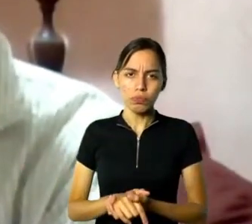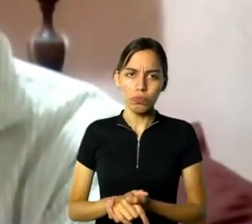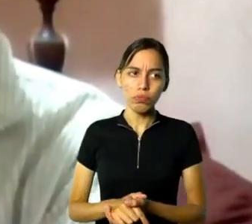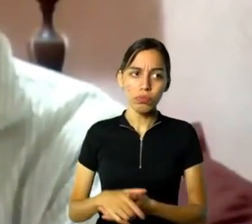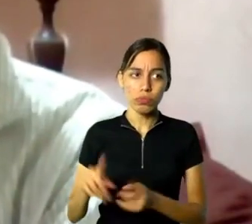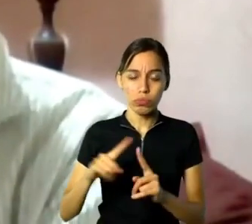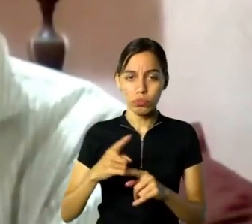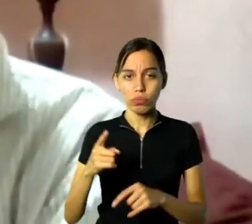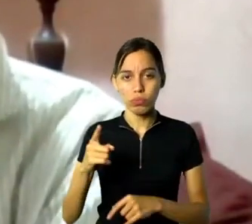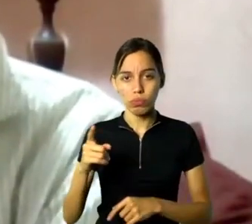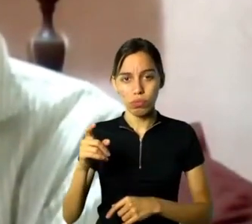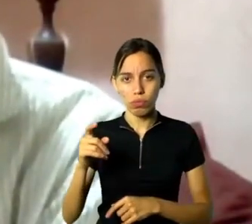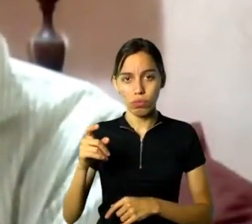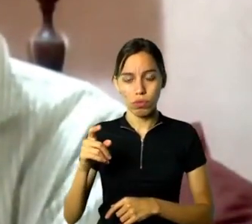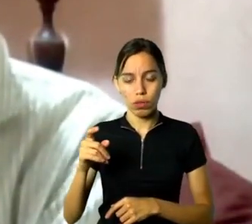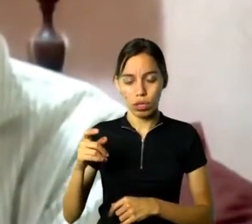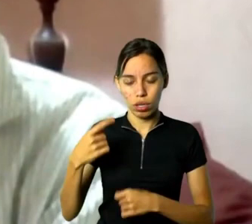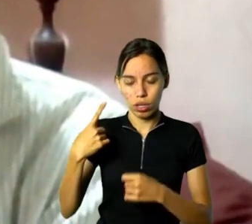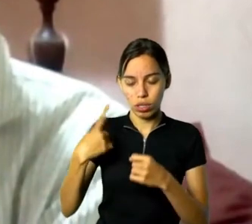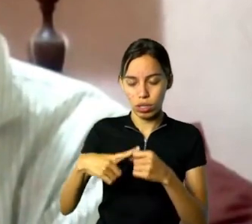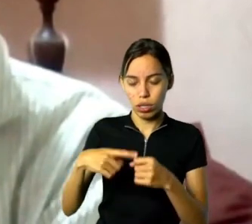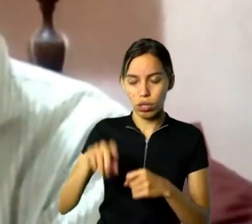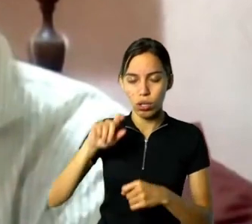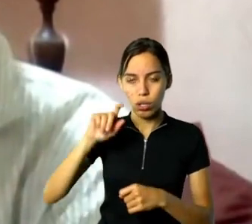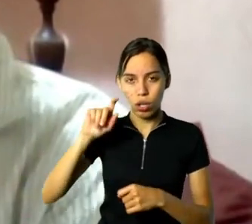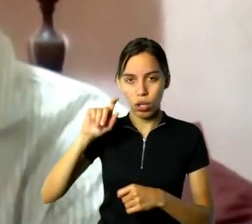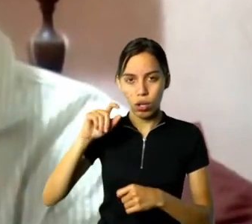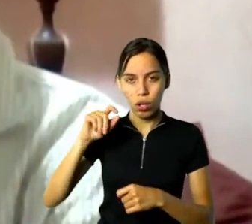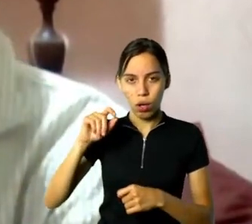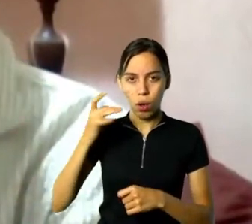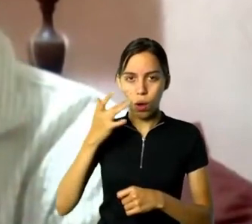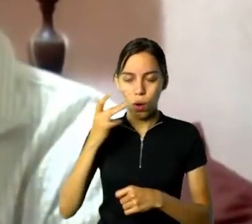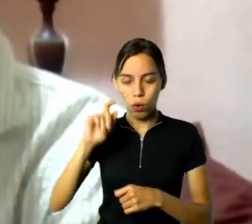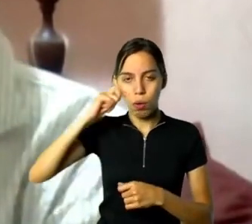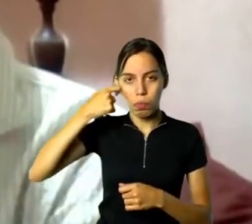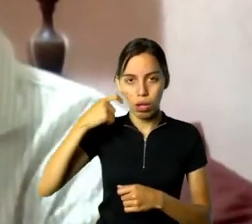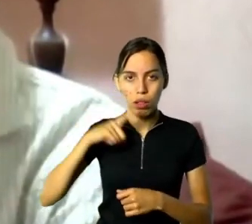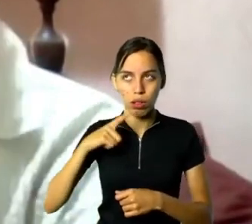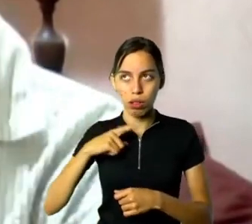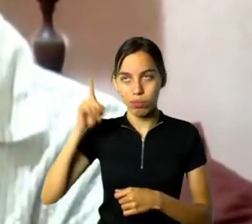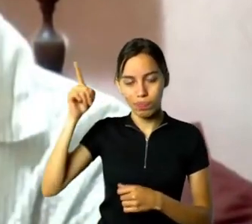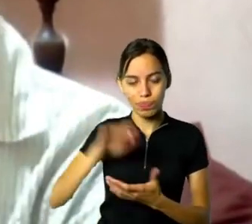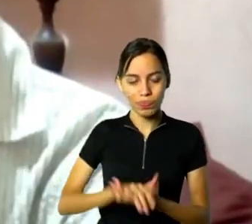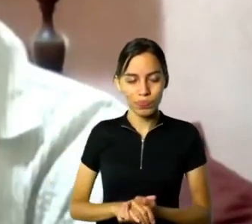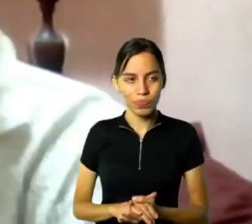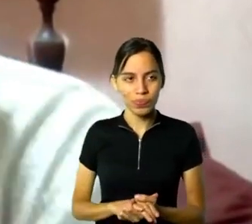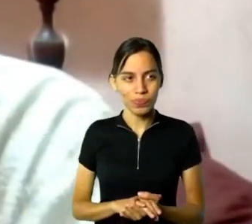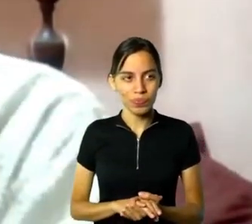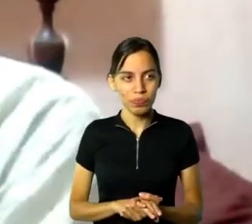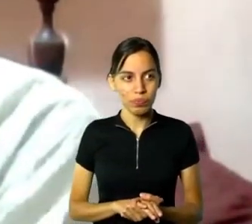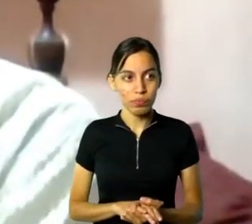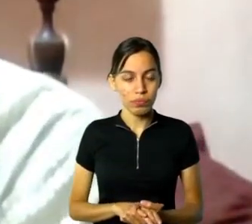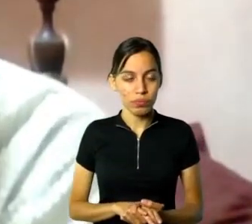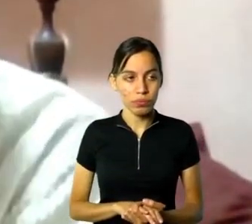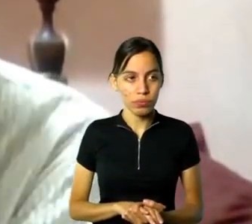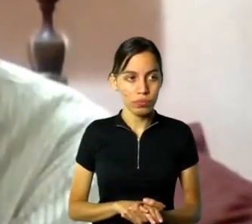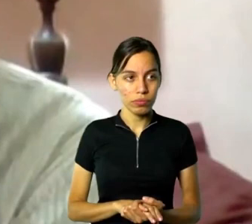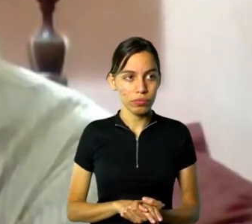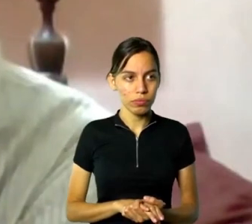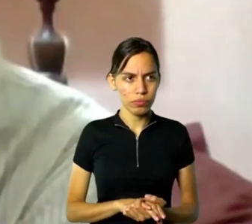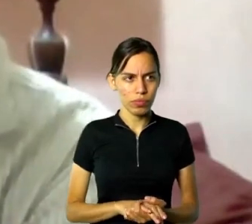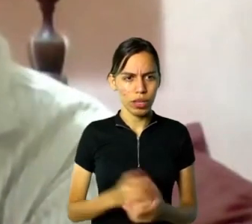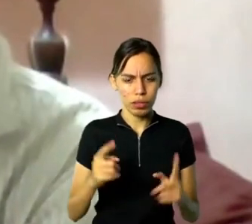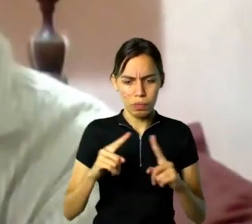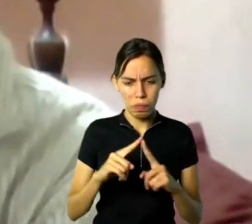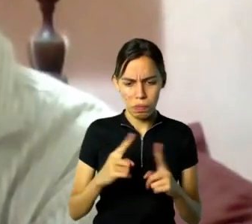balão, mas ninguém desenha o balão tanto quanto o guinhar. O Volpe tem as banderolas, né? Tem festa junina também, mas o